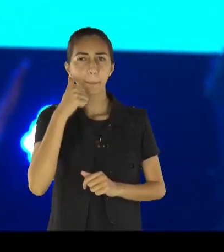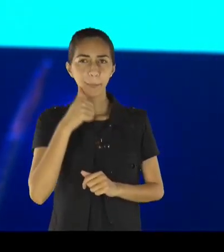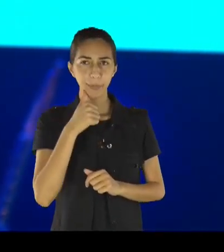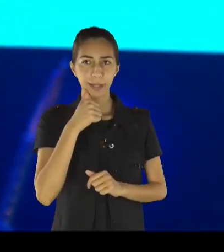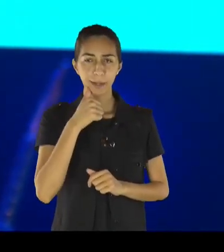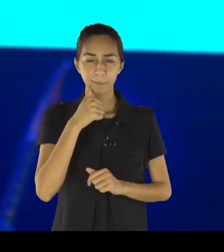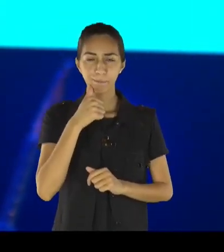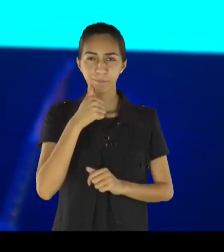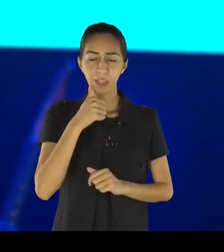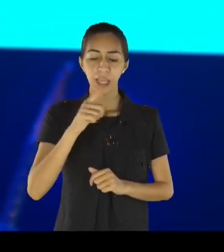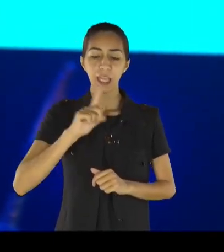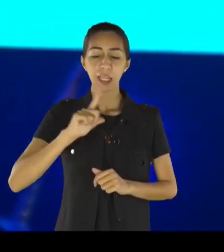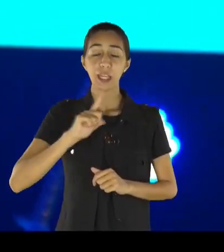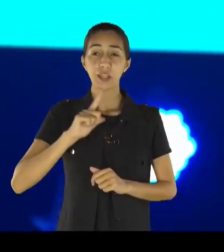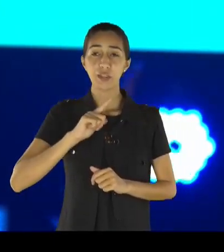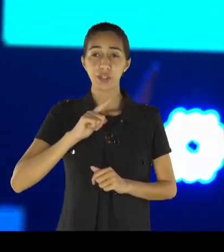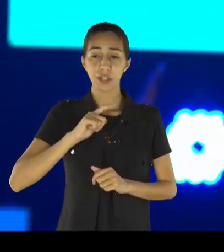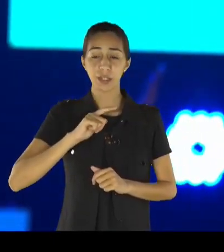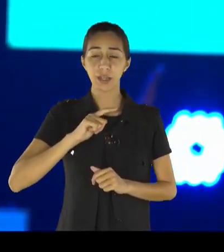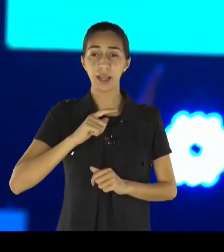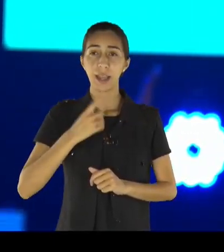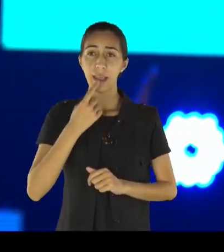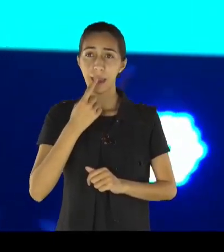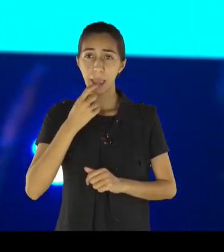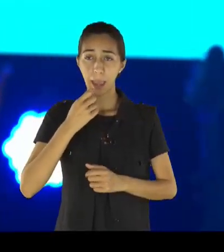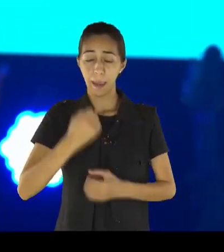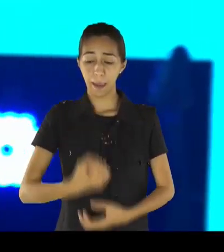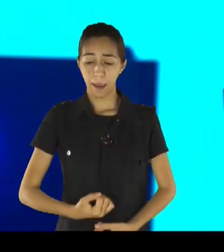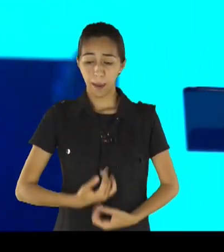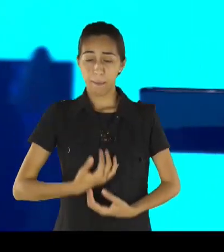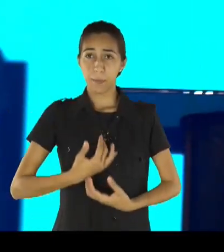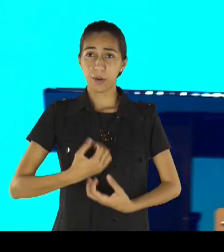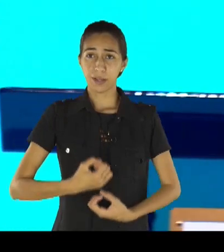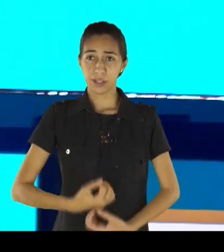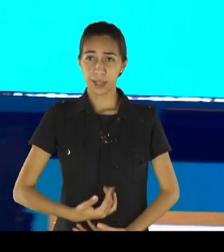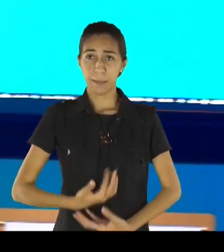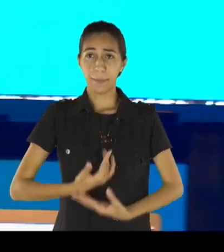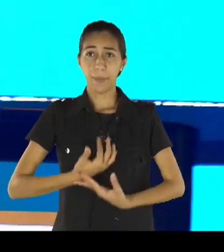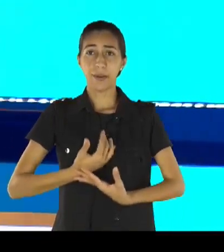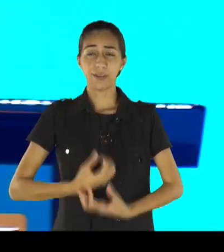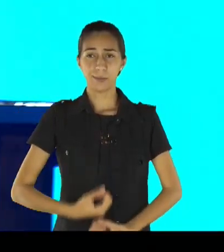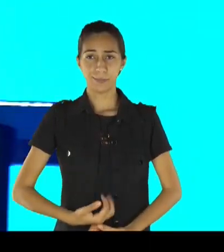coração, ela viu Jesus, se eu tocar nas vestes de Jesus, eu vou ser curado,